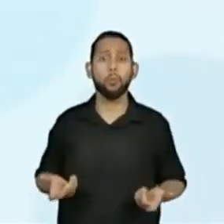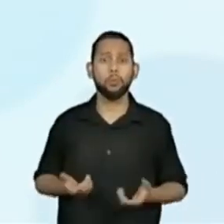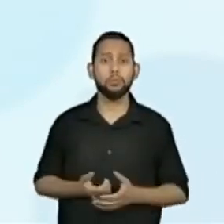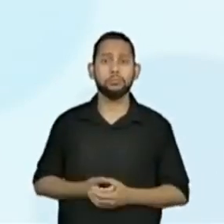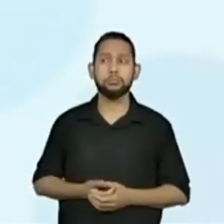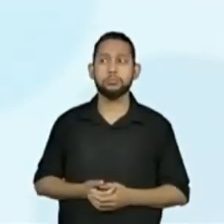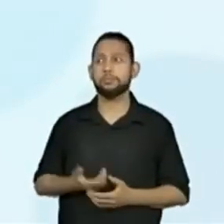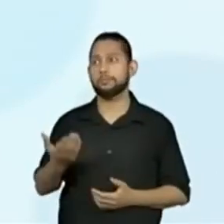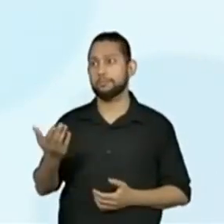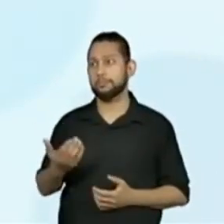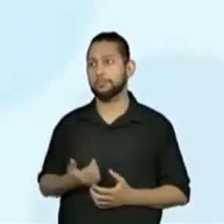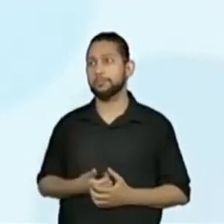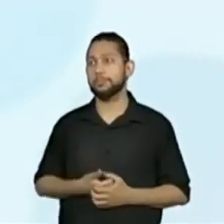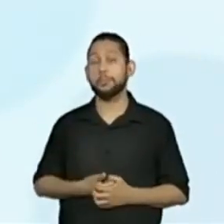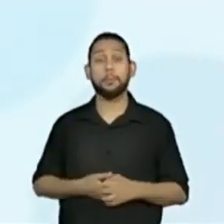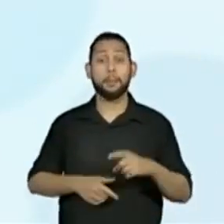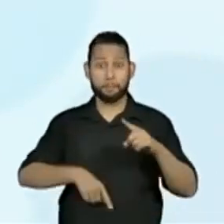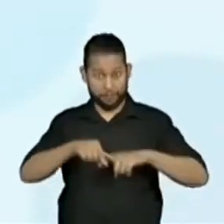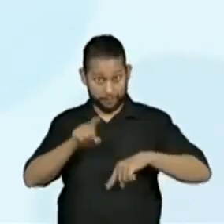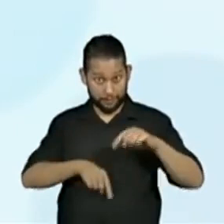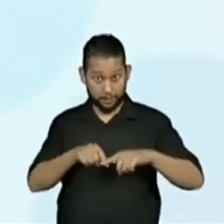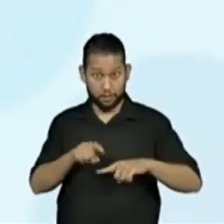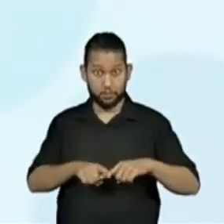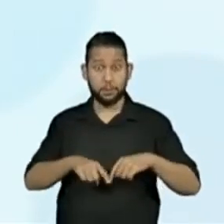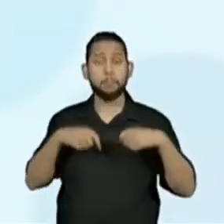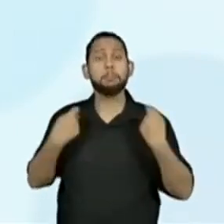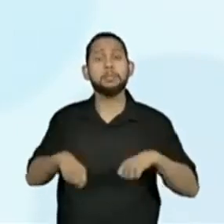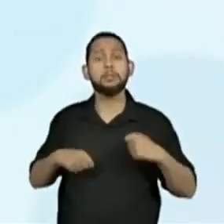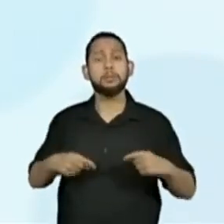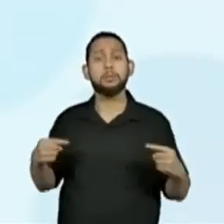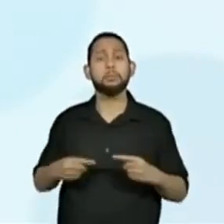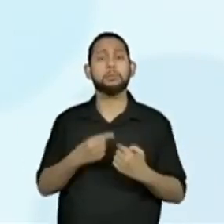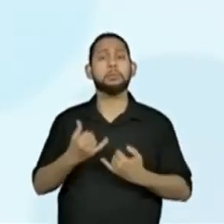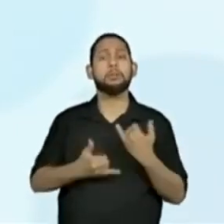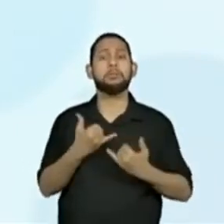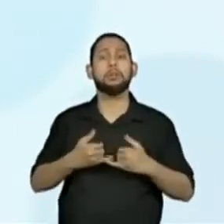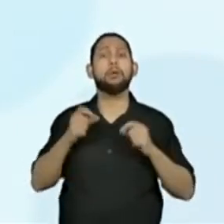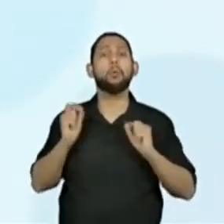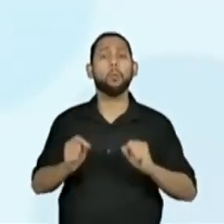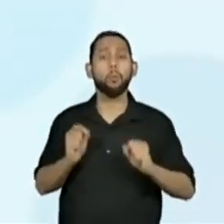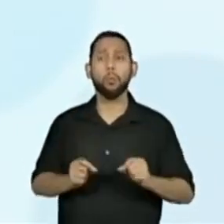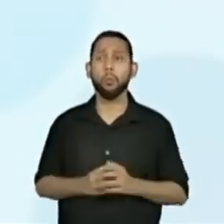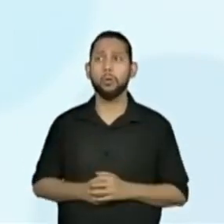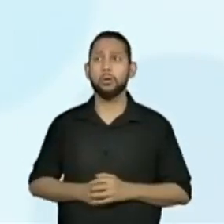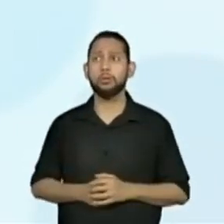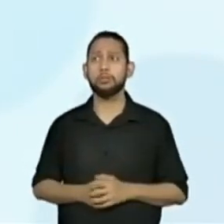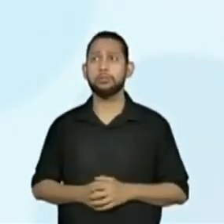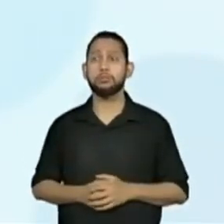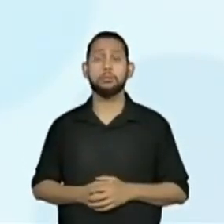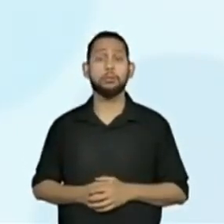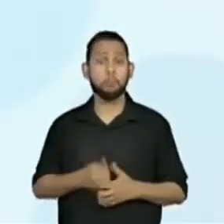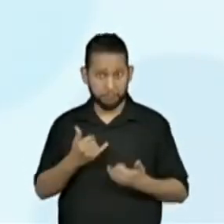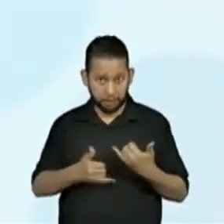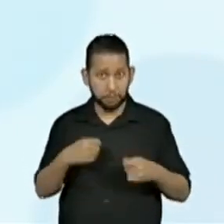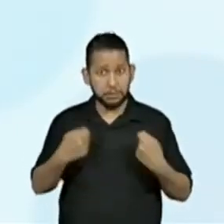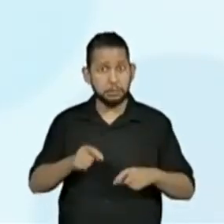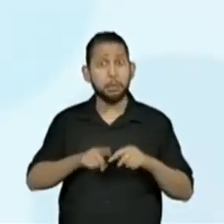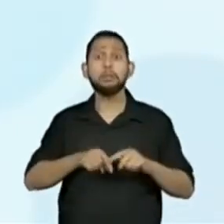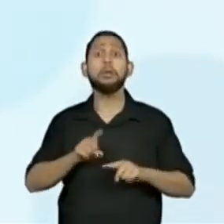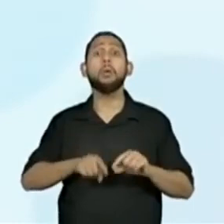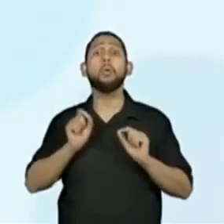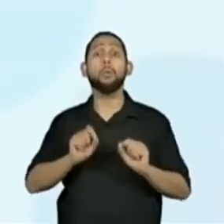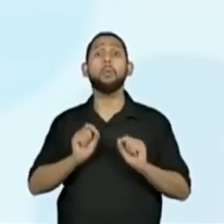Quais são os materiais necessários para brincar, professora Kelly? Quais os materiais necessários? Ah,